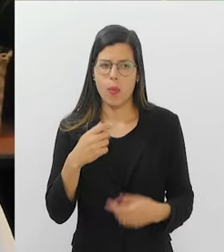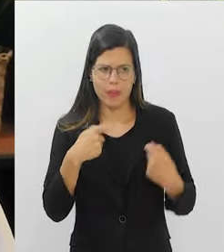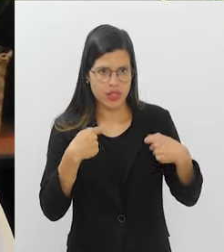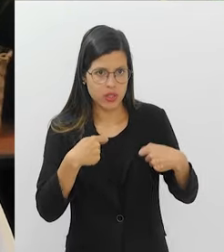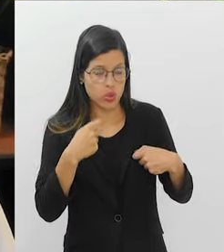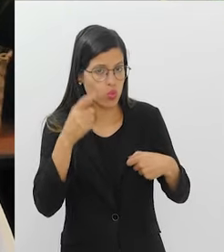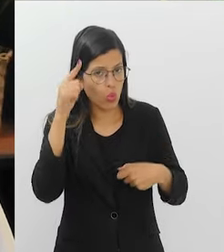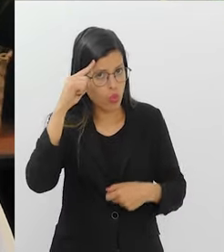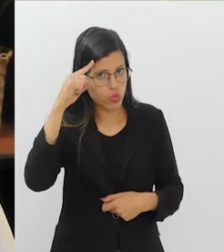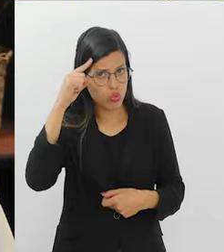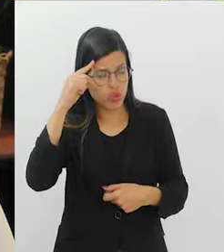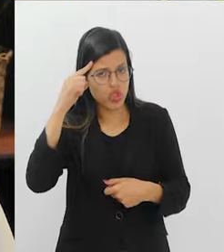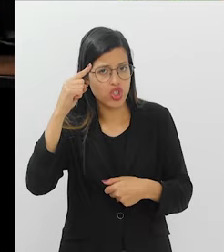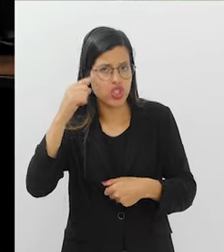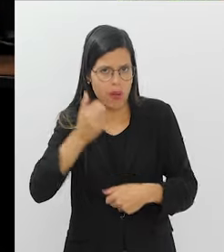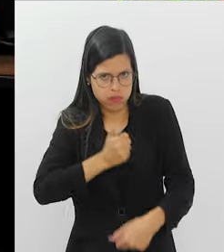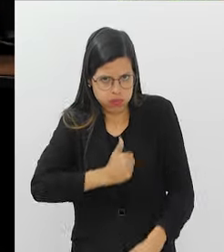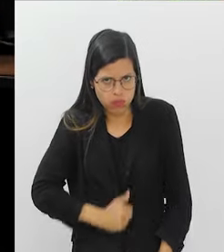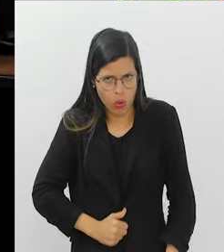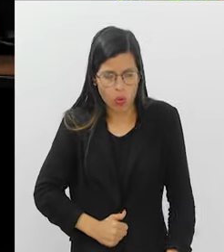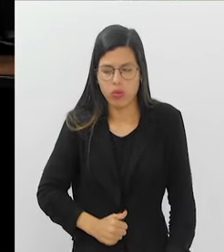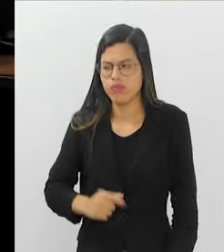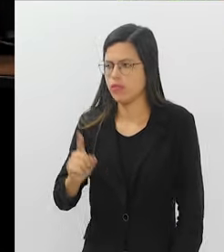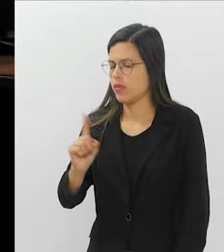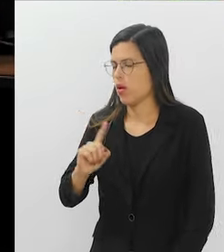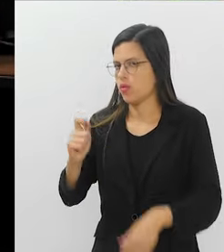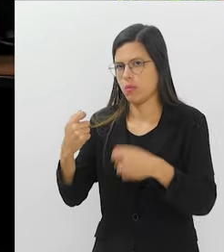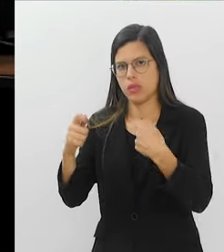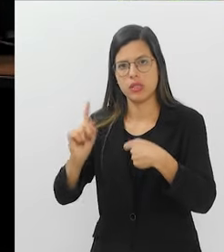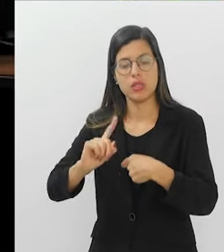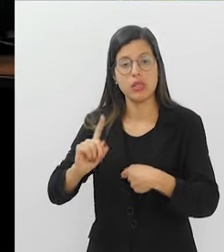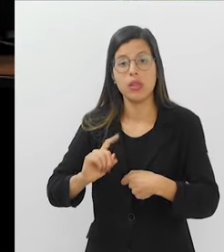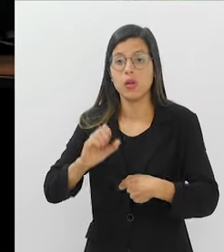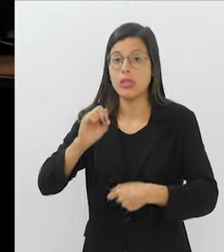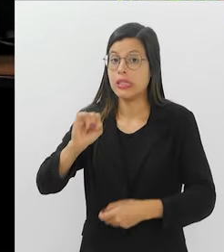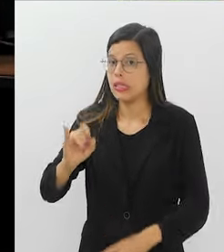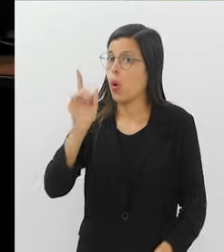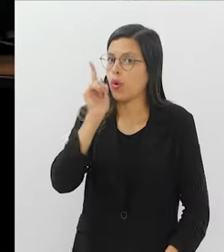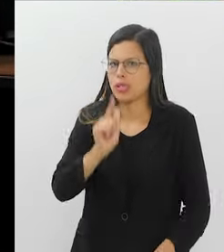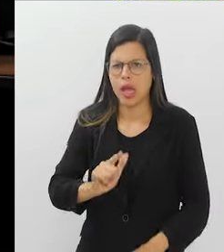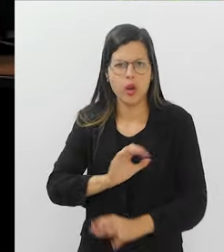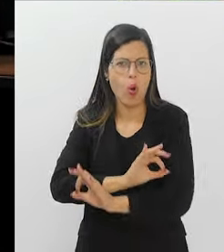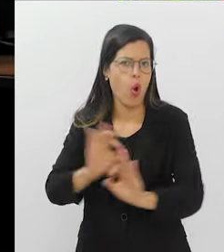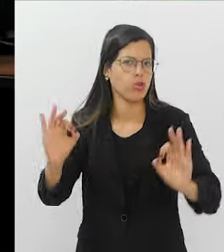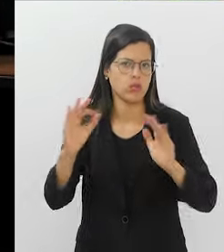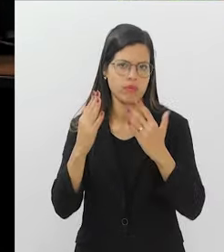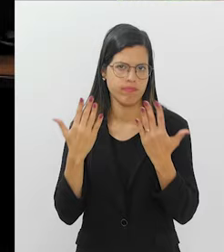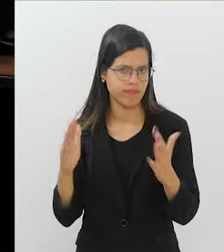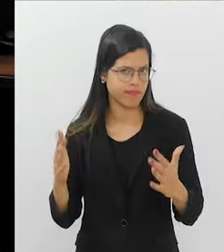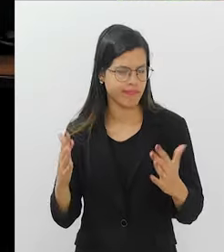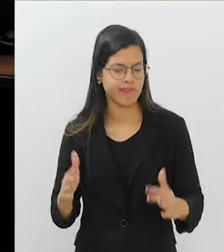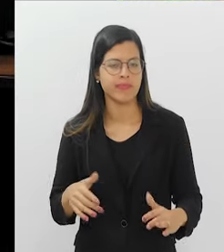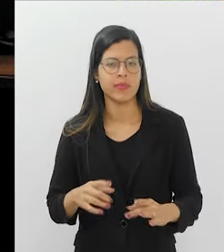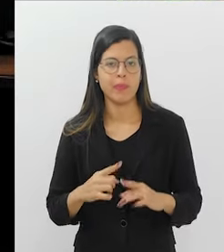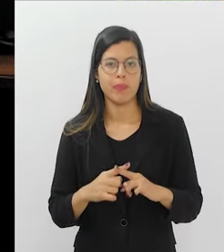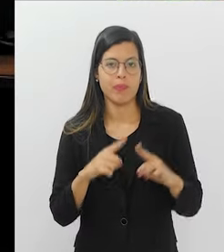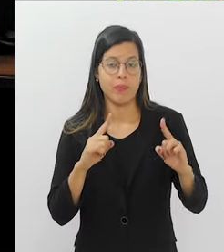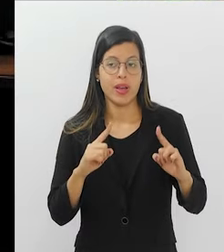banheiro todos os dias? Não. Você não precisa ir ao banheiro todos os dias. Se você consegue, parabéns.